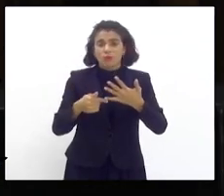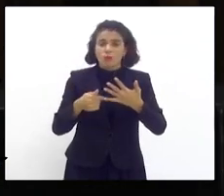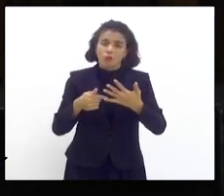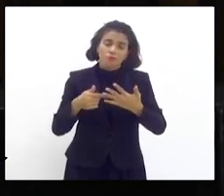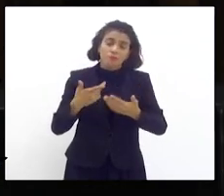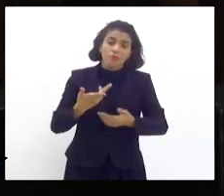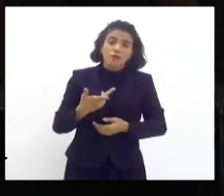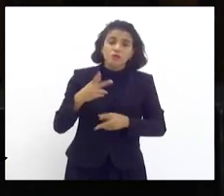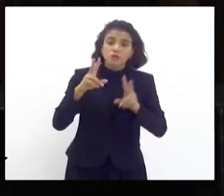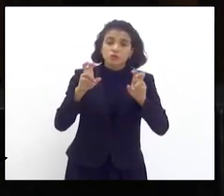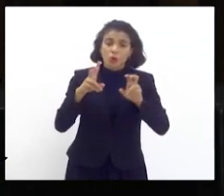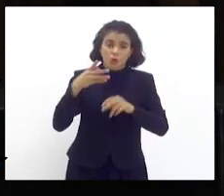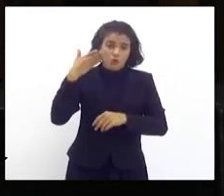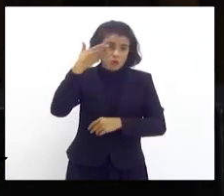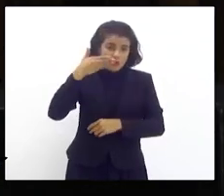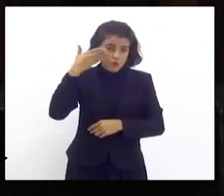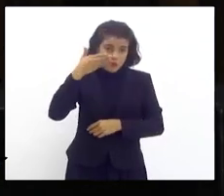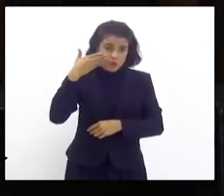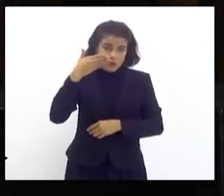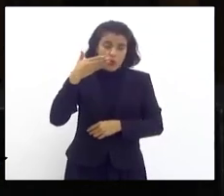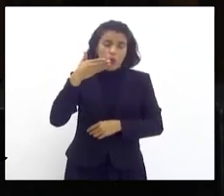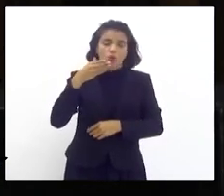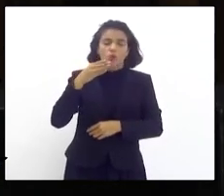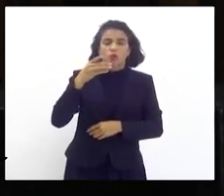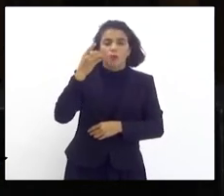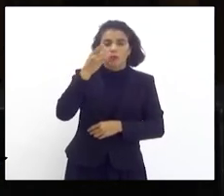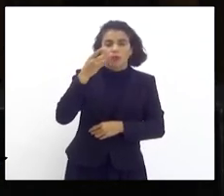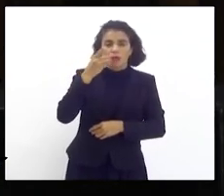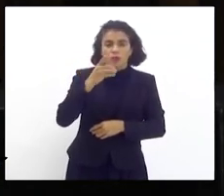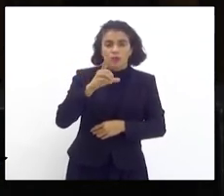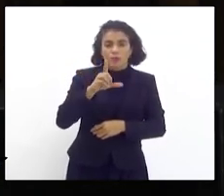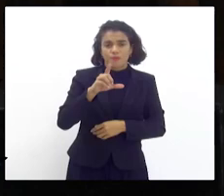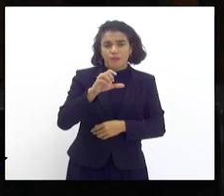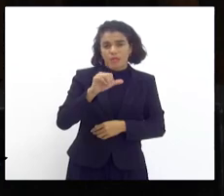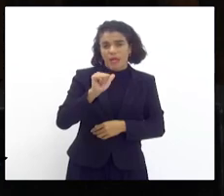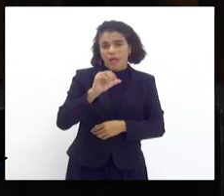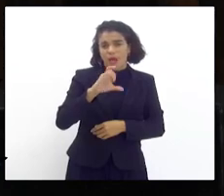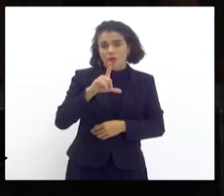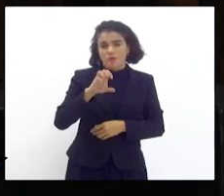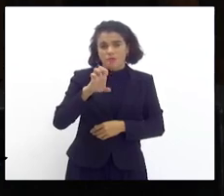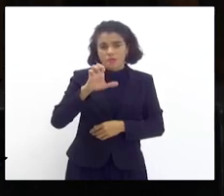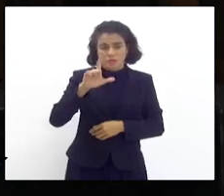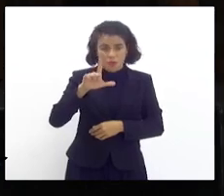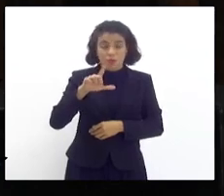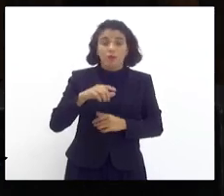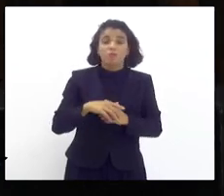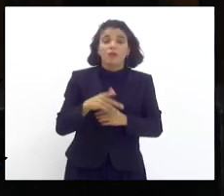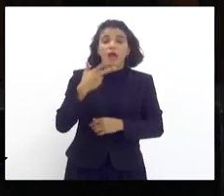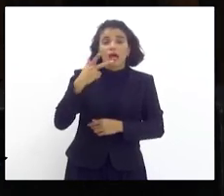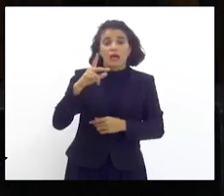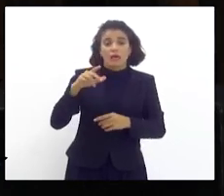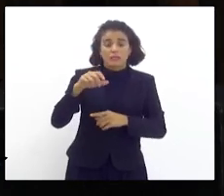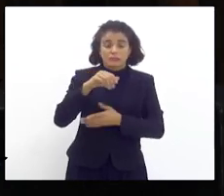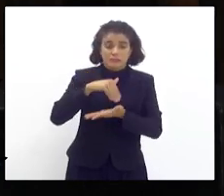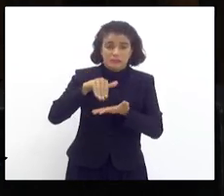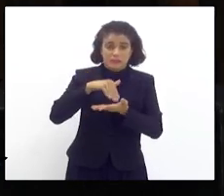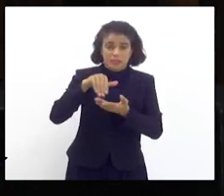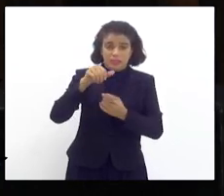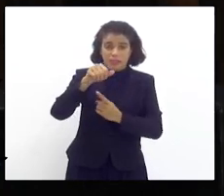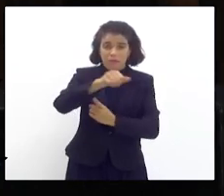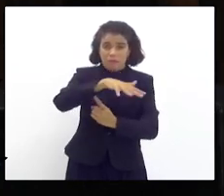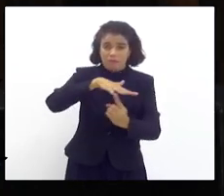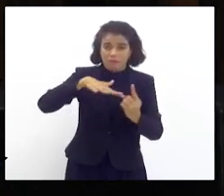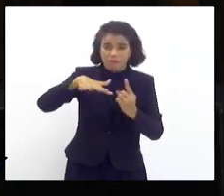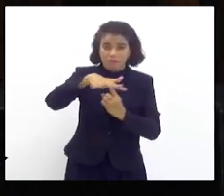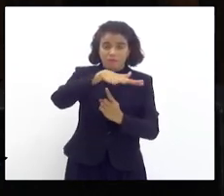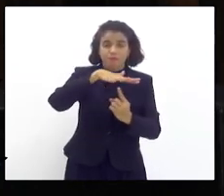acerca do discurso do deputado Anselmo Moraes ontem. o parlamento classificou a ação da Secretaria de Meio Ambiente, desculpe,